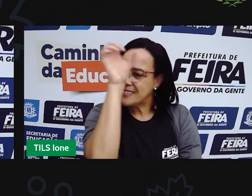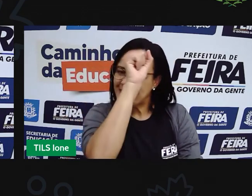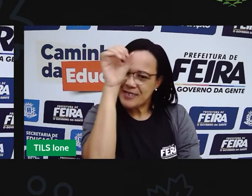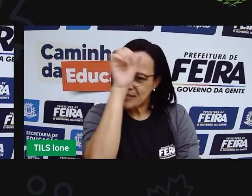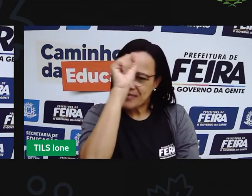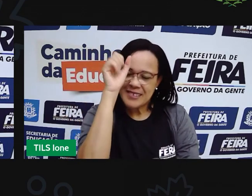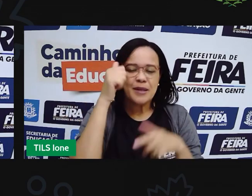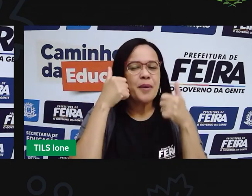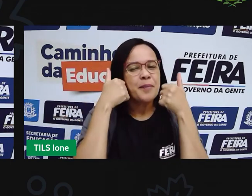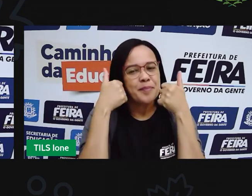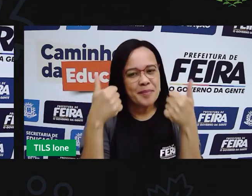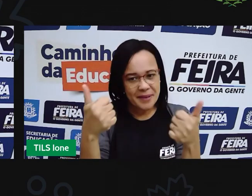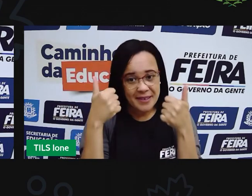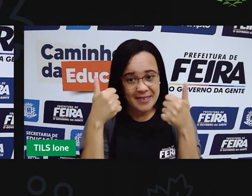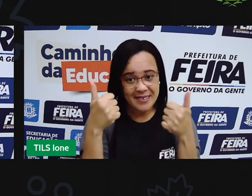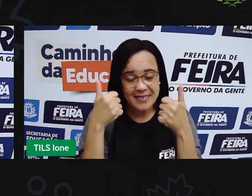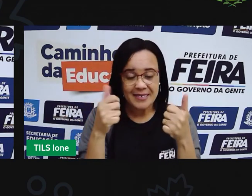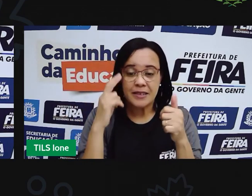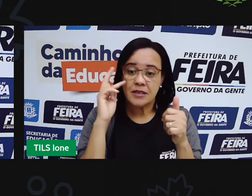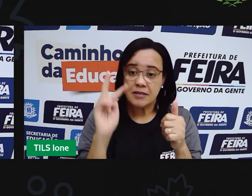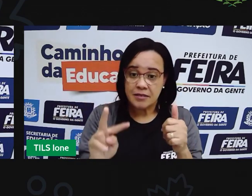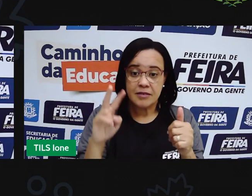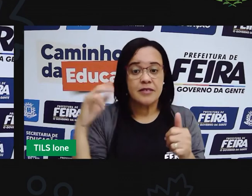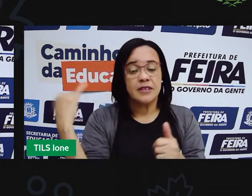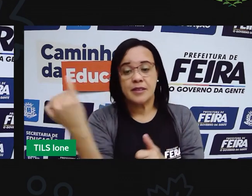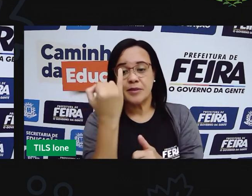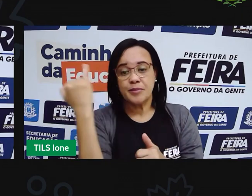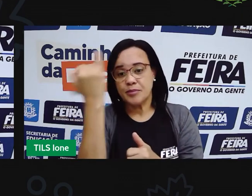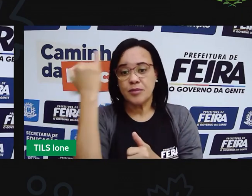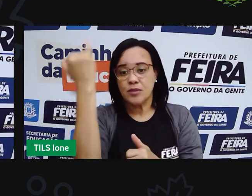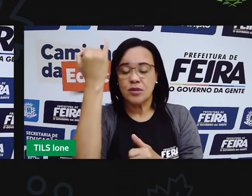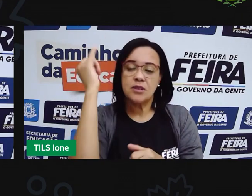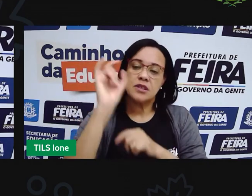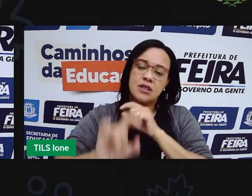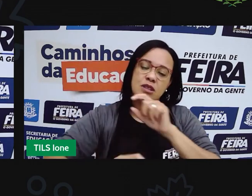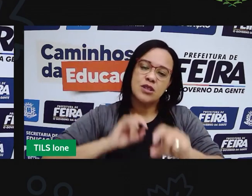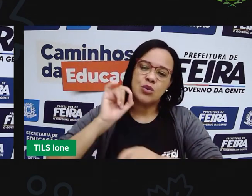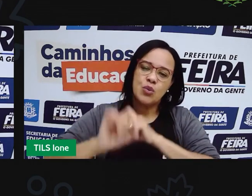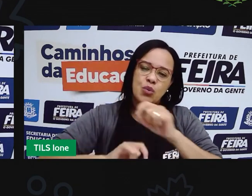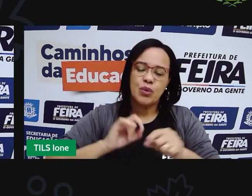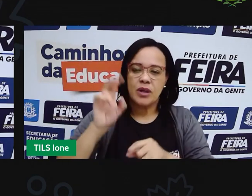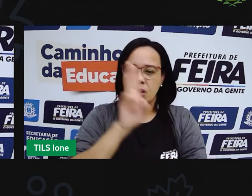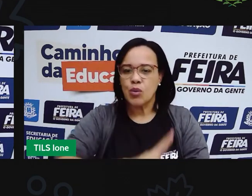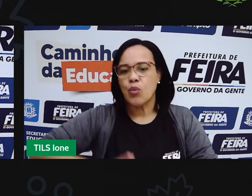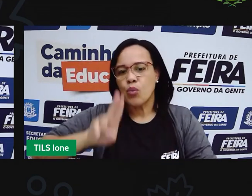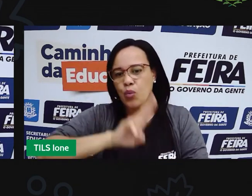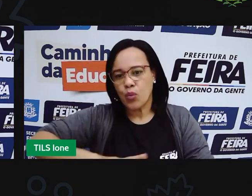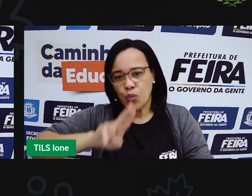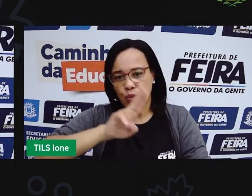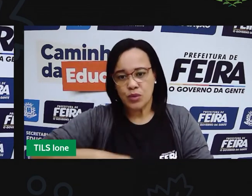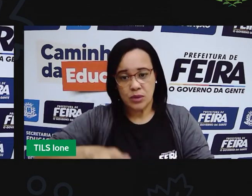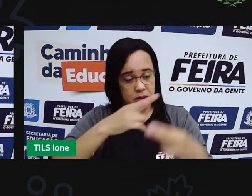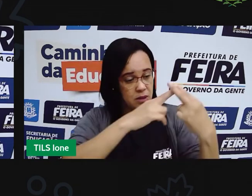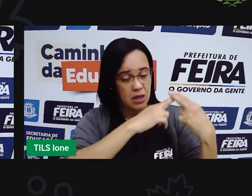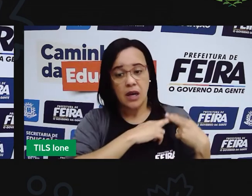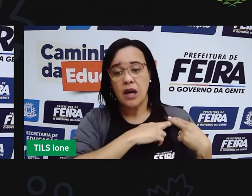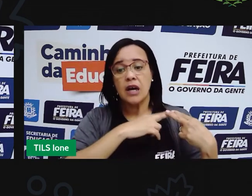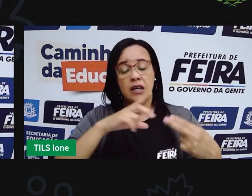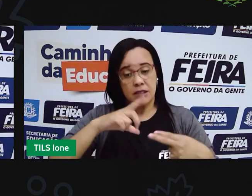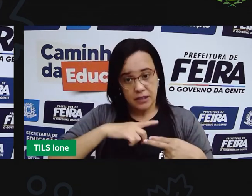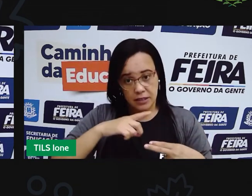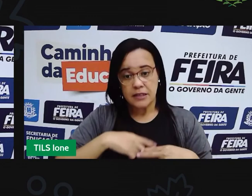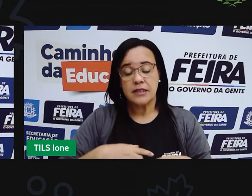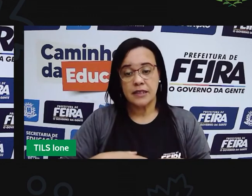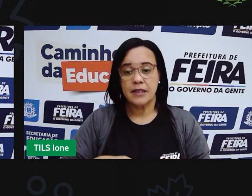Tenha visto a mim. Quanto é importante consumir de maneira responsável para diminuir a situação de